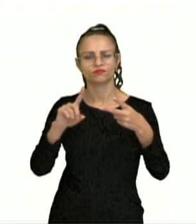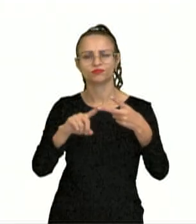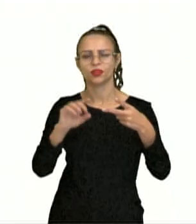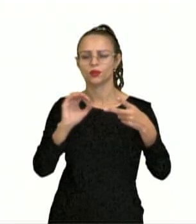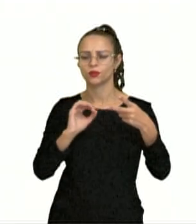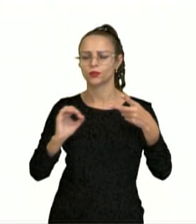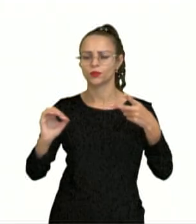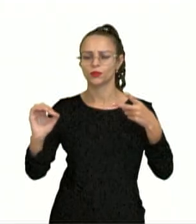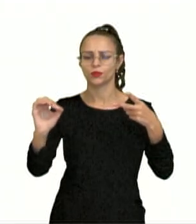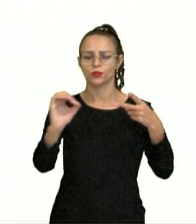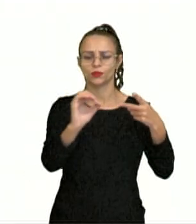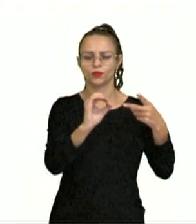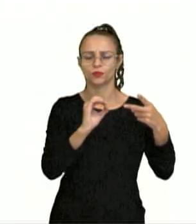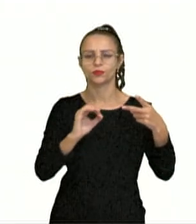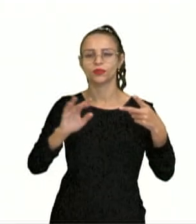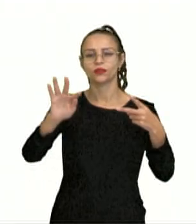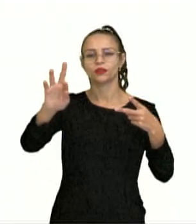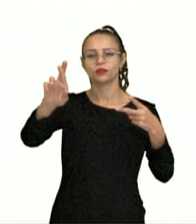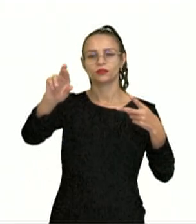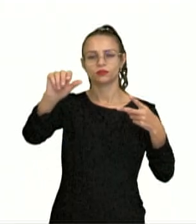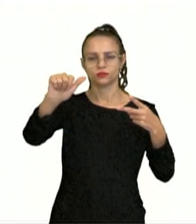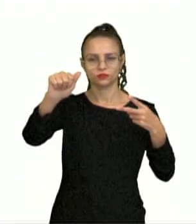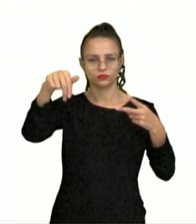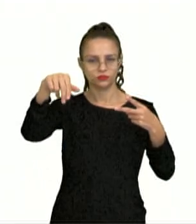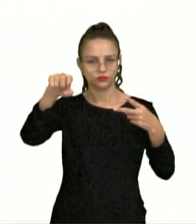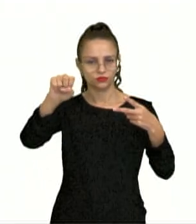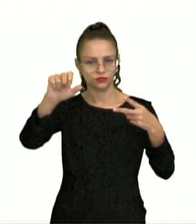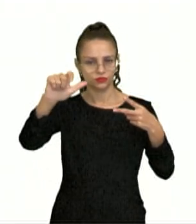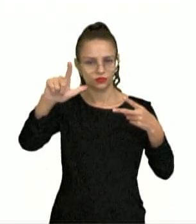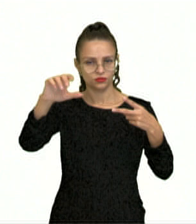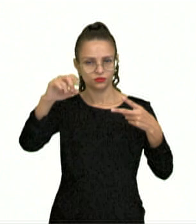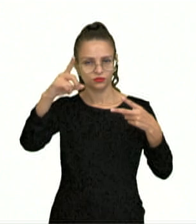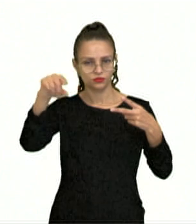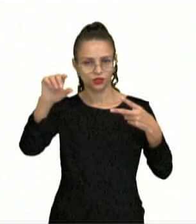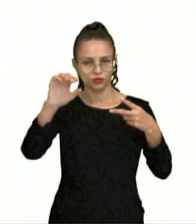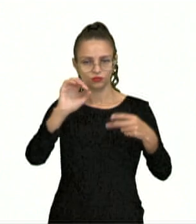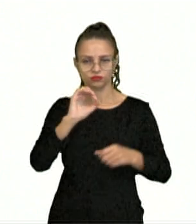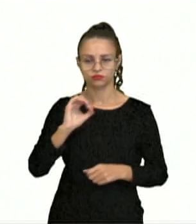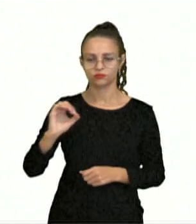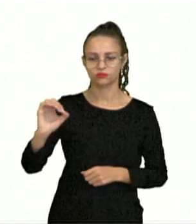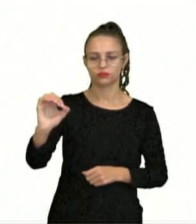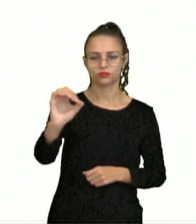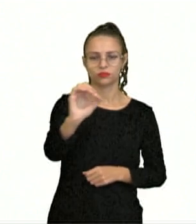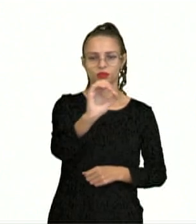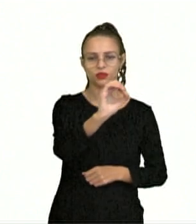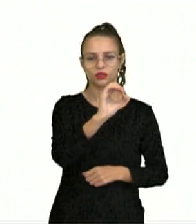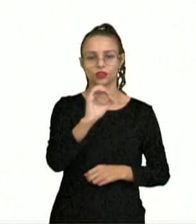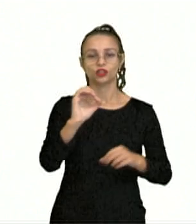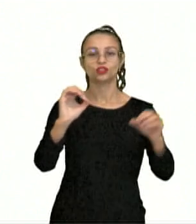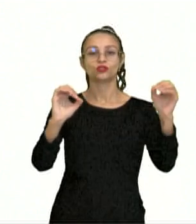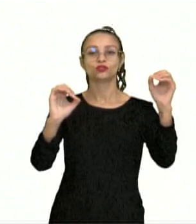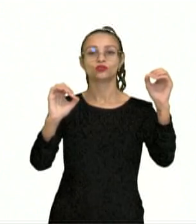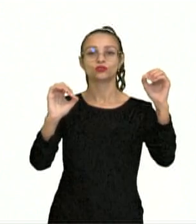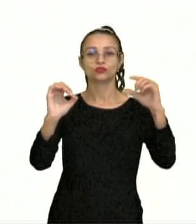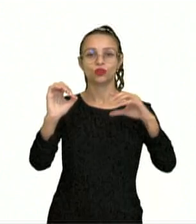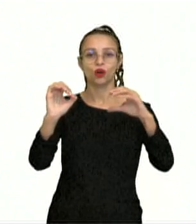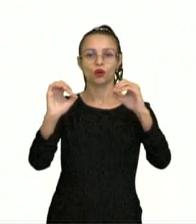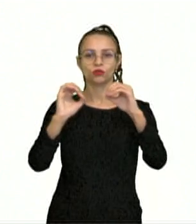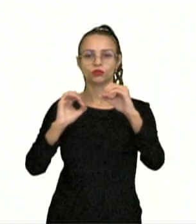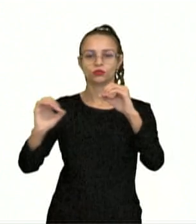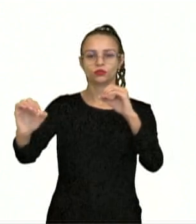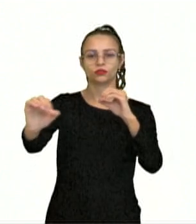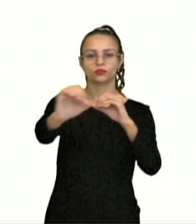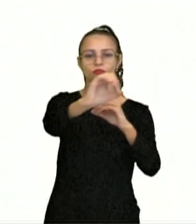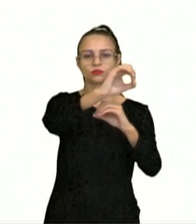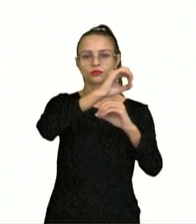a Terra gira em torno do Sol. Então nós temos aqui uma representação para mostrar isso para